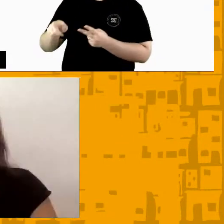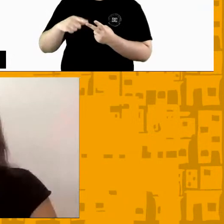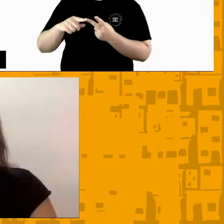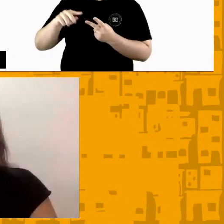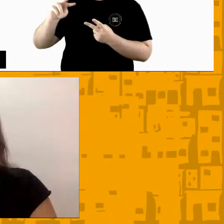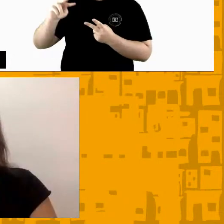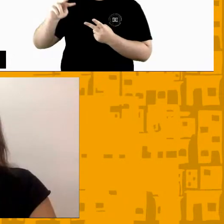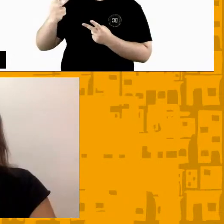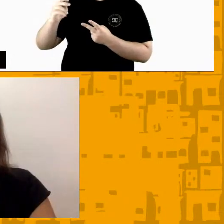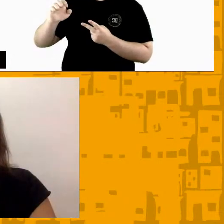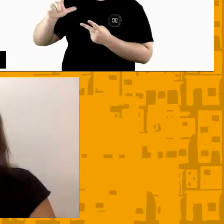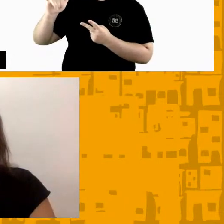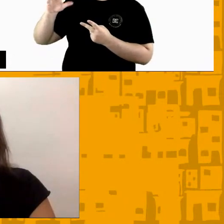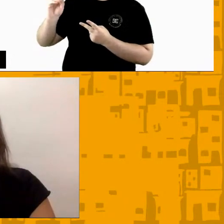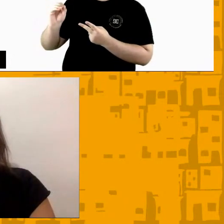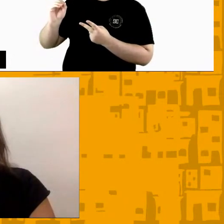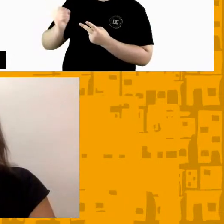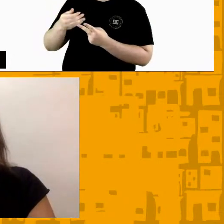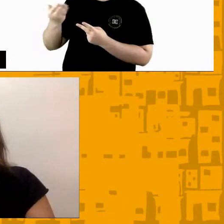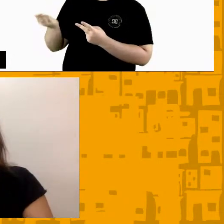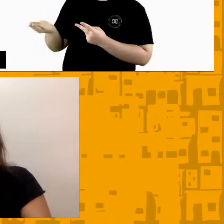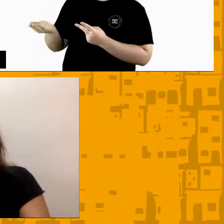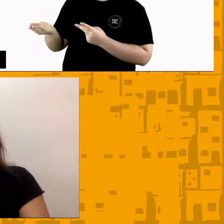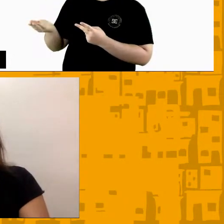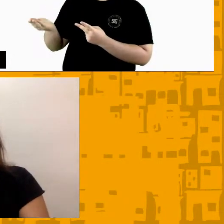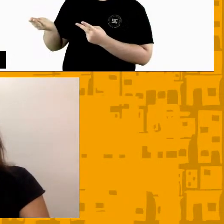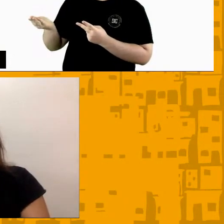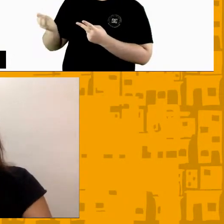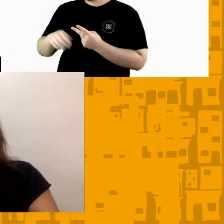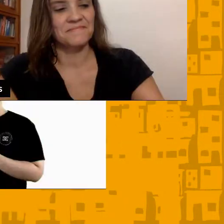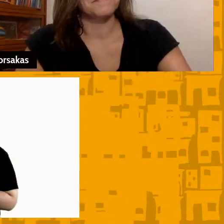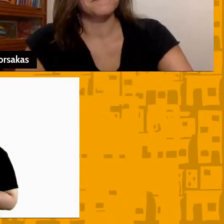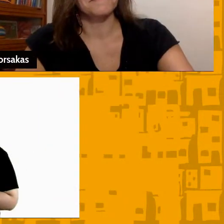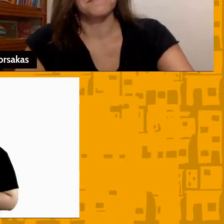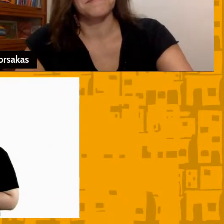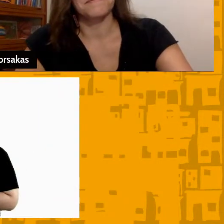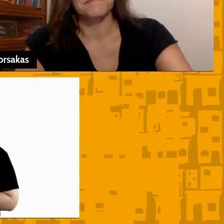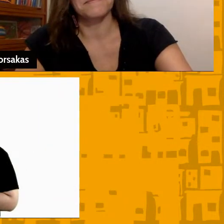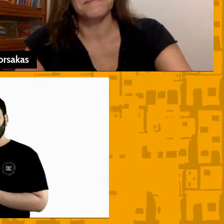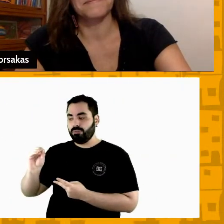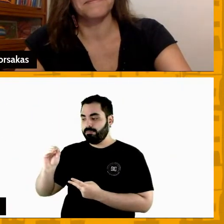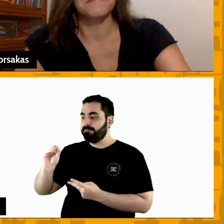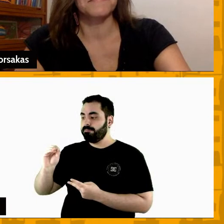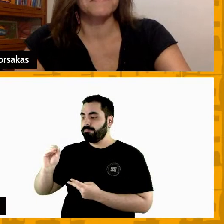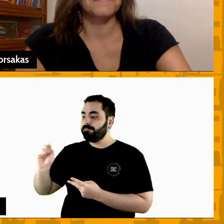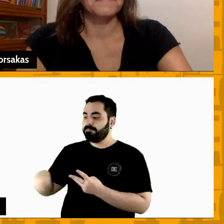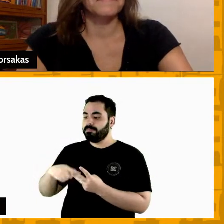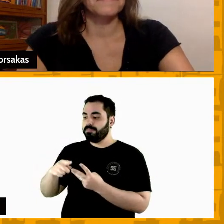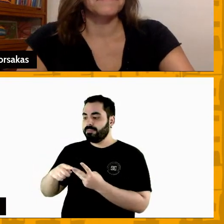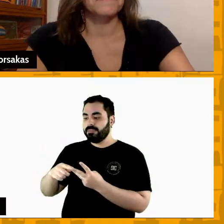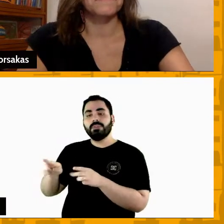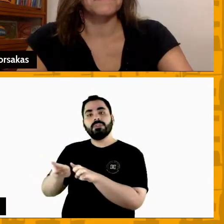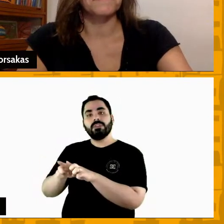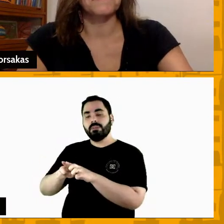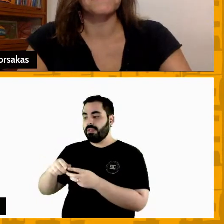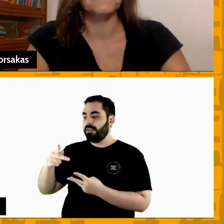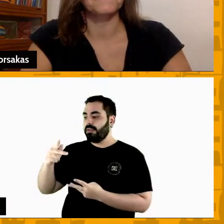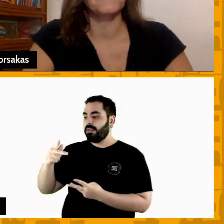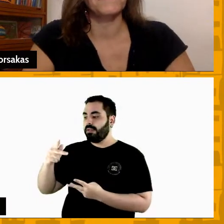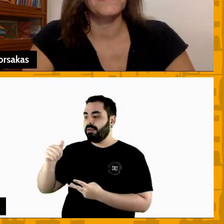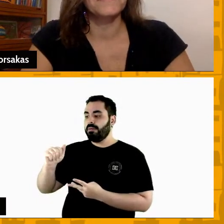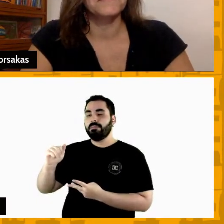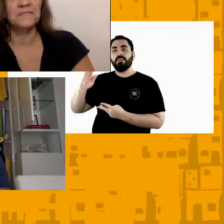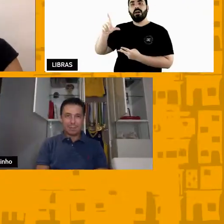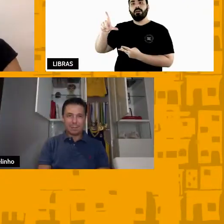Garcia Filho, o Elinho, e convidar também o Pablo Costa,